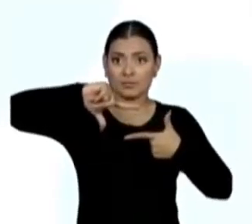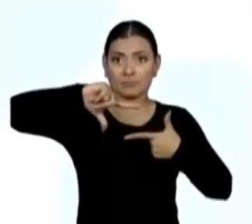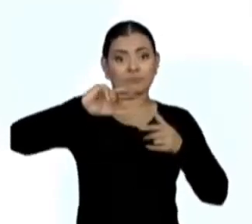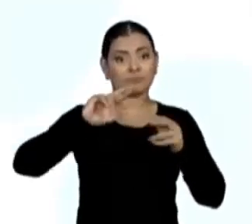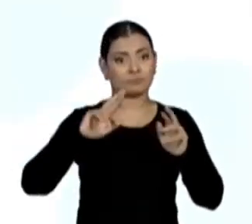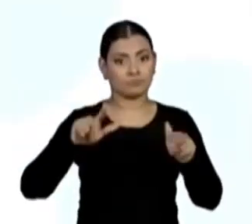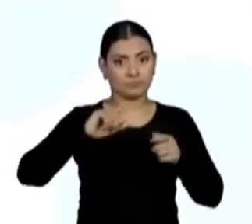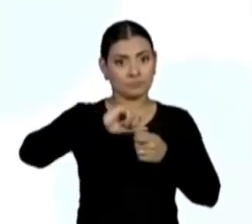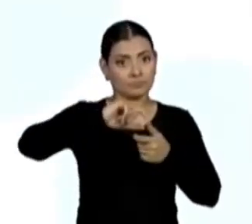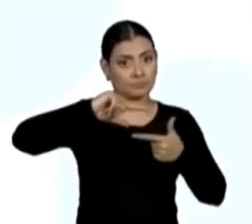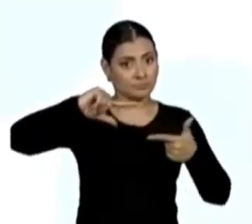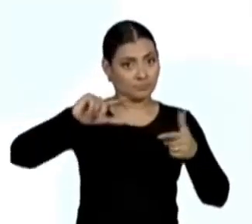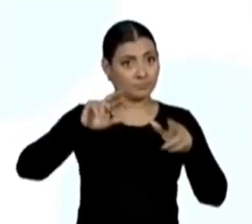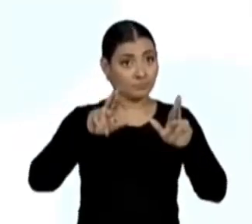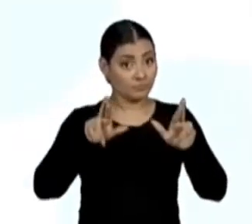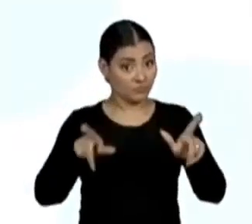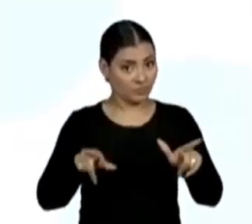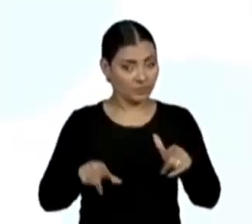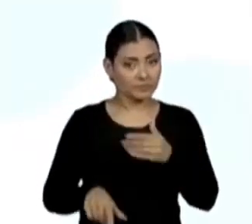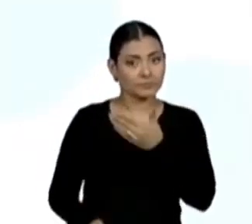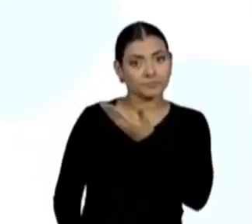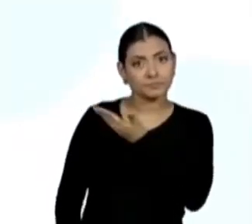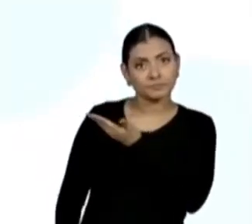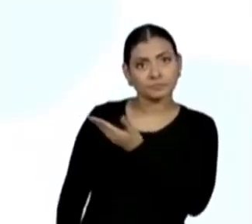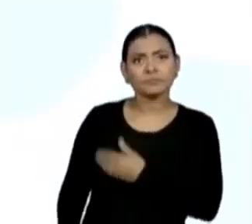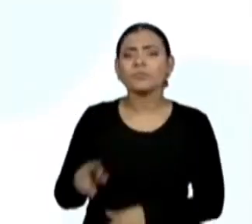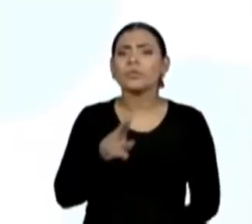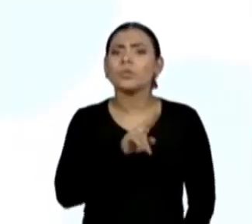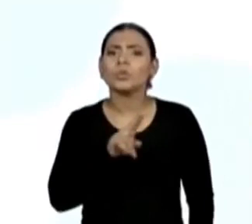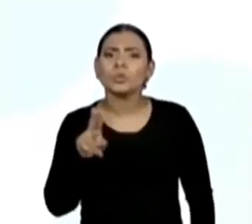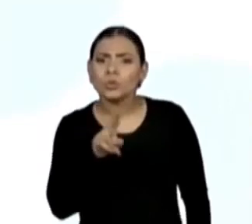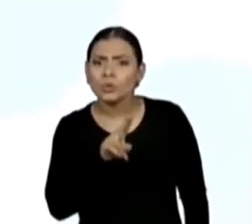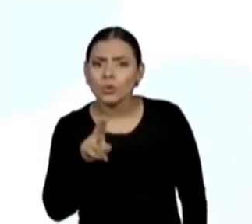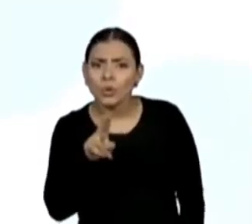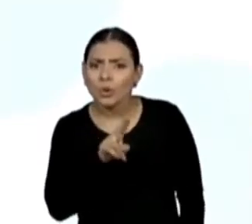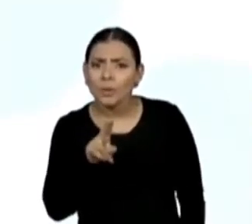nome dos polígonos, vamos registrar, quadrado,